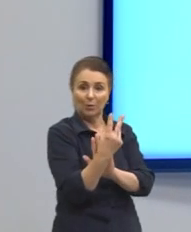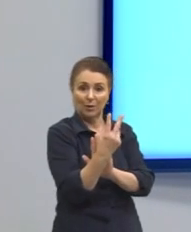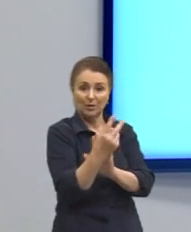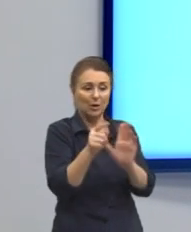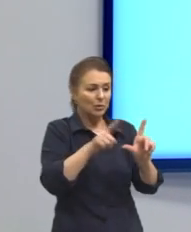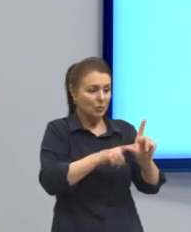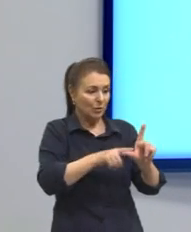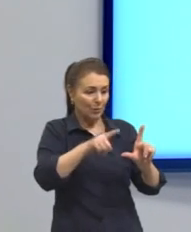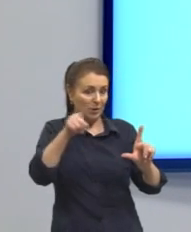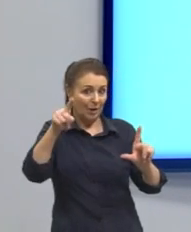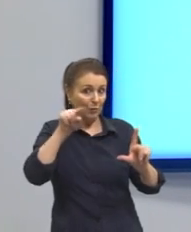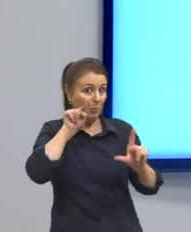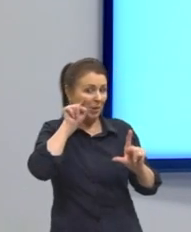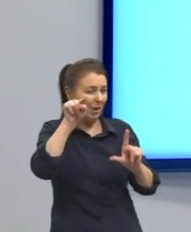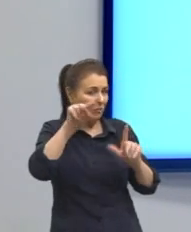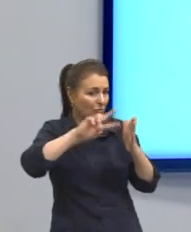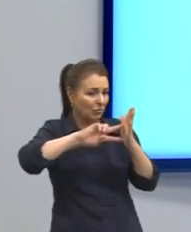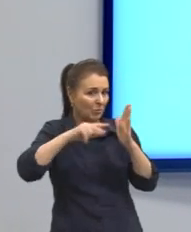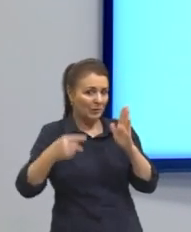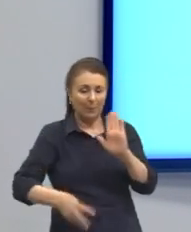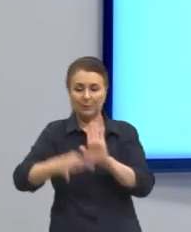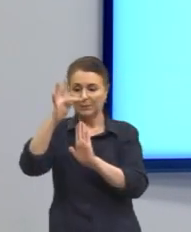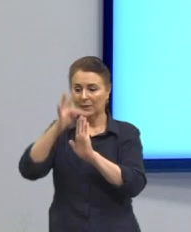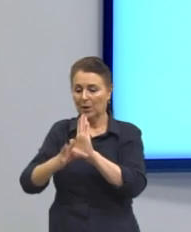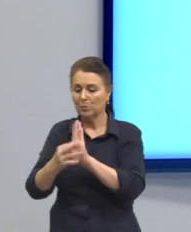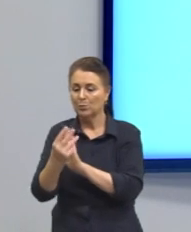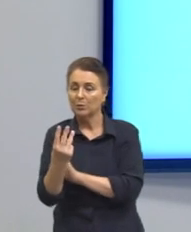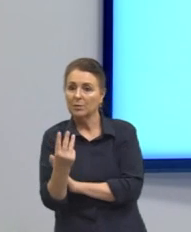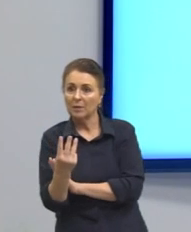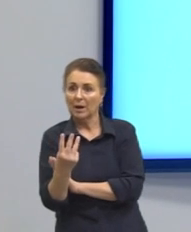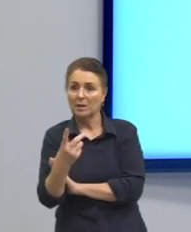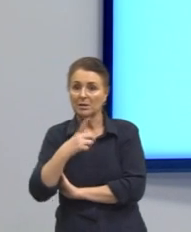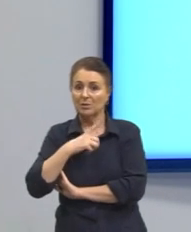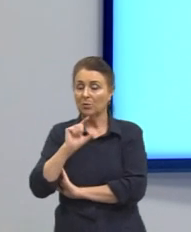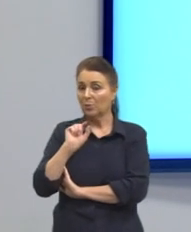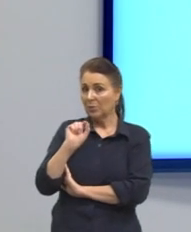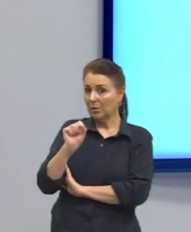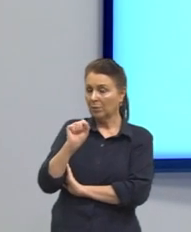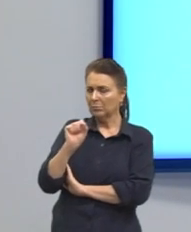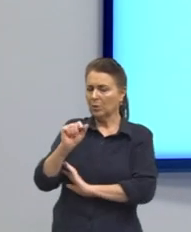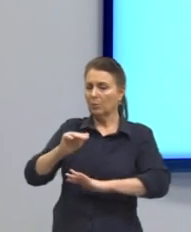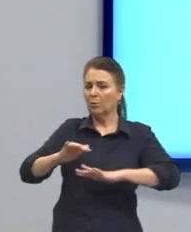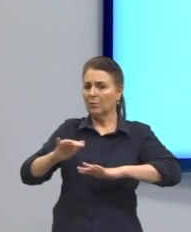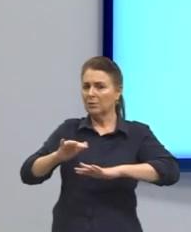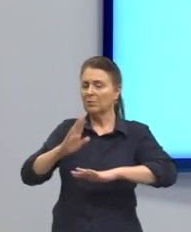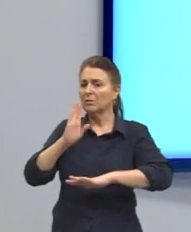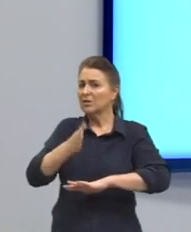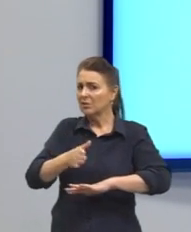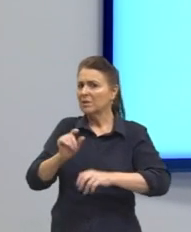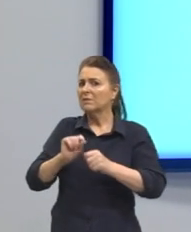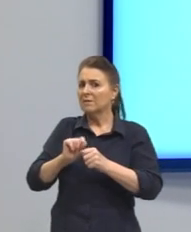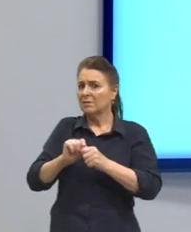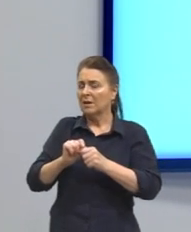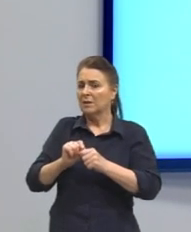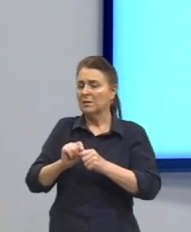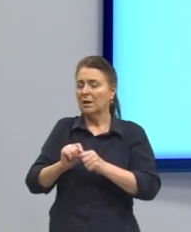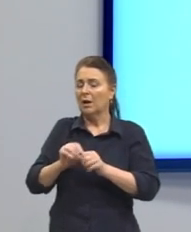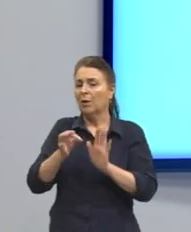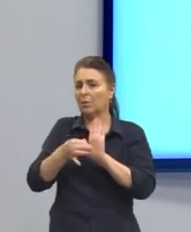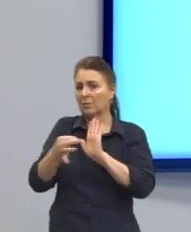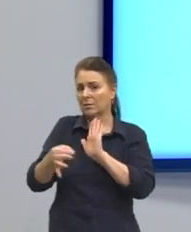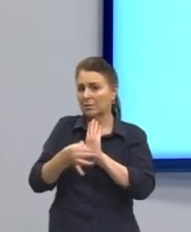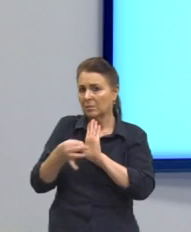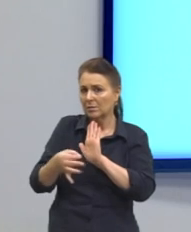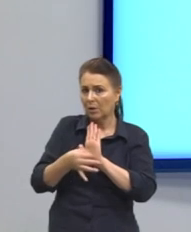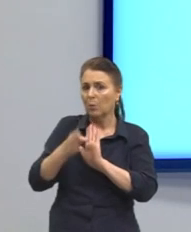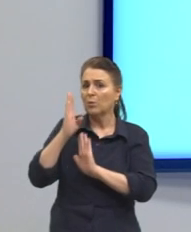interpretar. E, no texto 3, tinha aqui também uma ação que já é feita, a sugestão de algo que